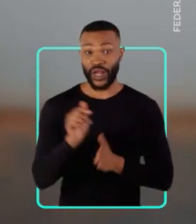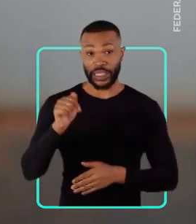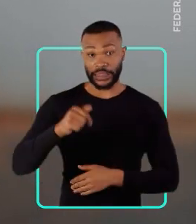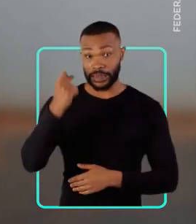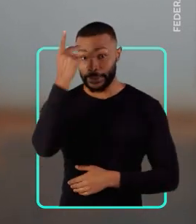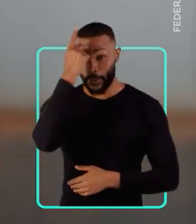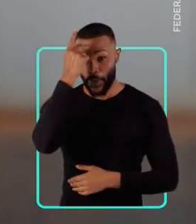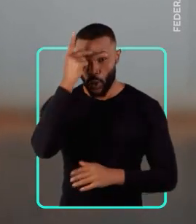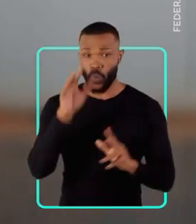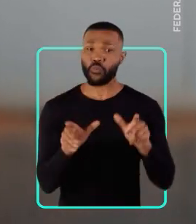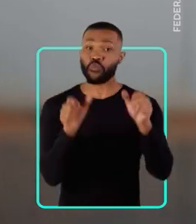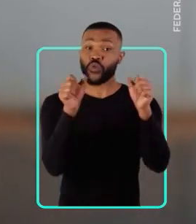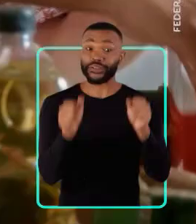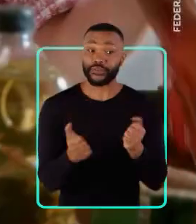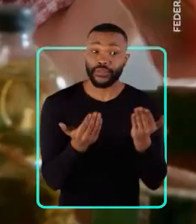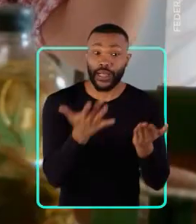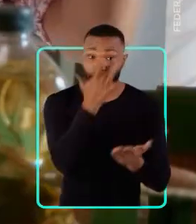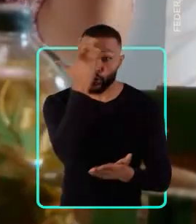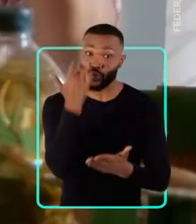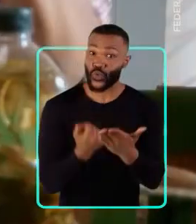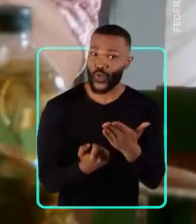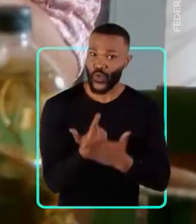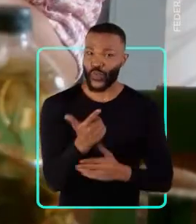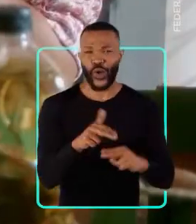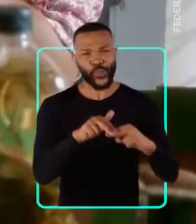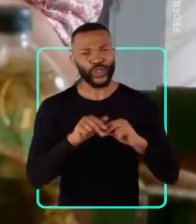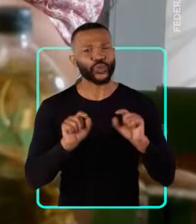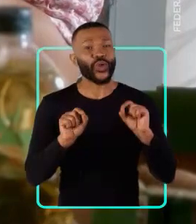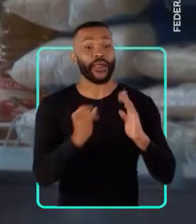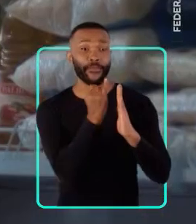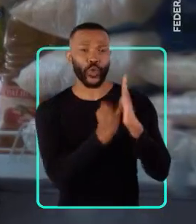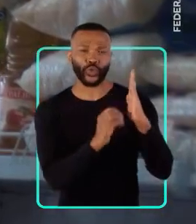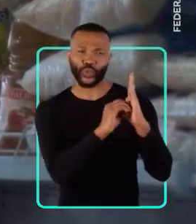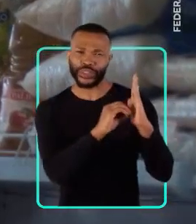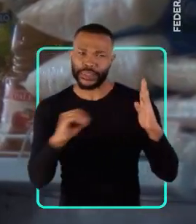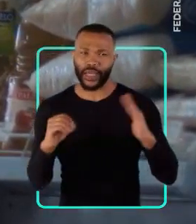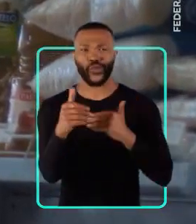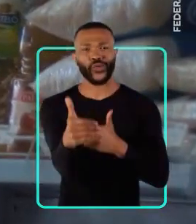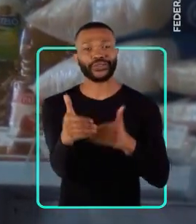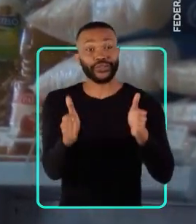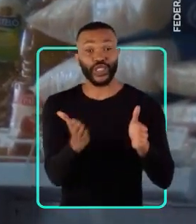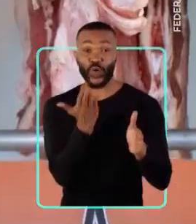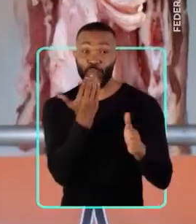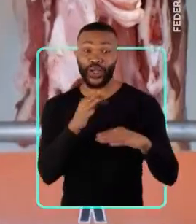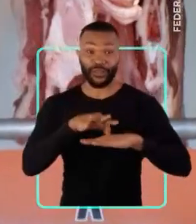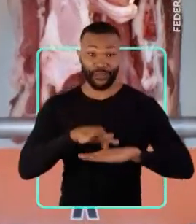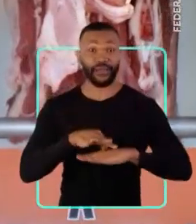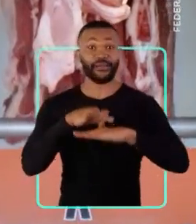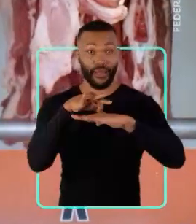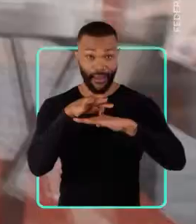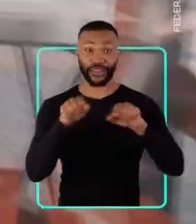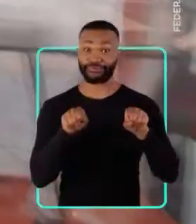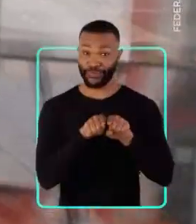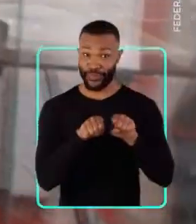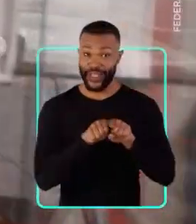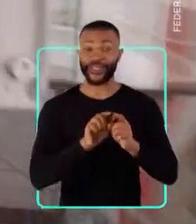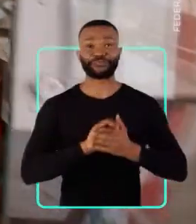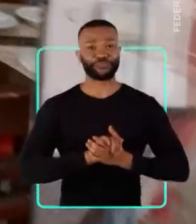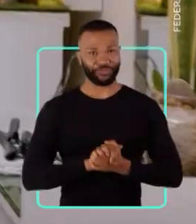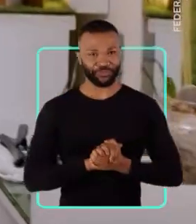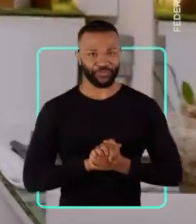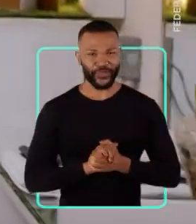garantir o poder de compra das pessoas. Por isso, eu vou zerar o imposto dos produtos da cesta básica e também da carne.